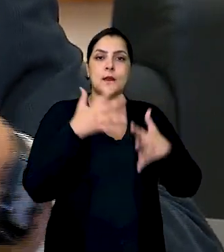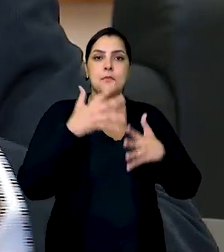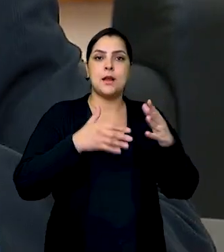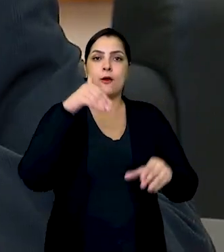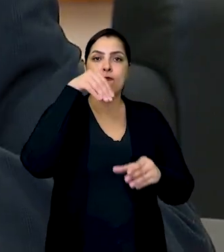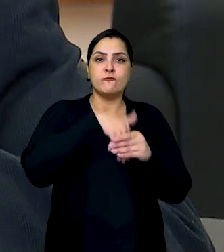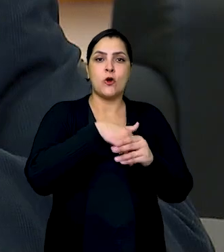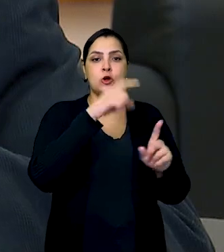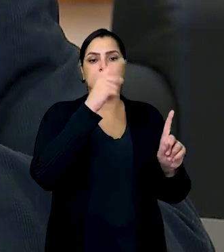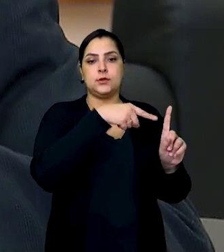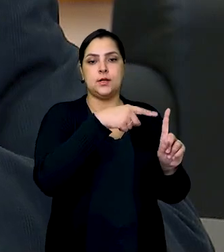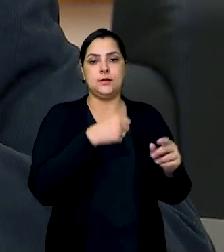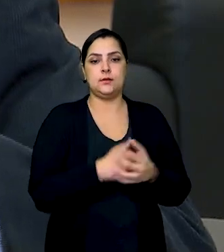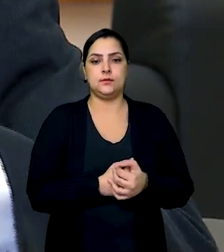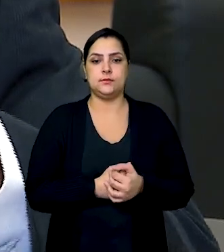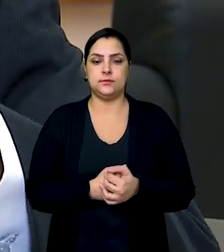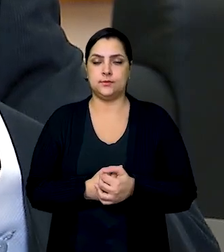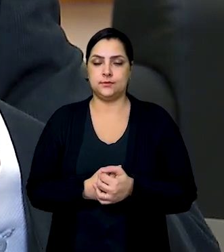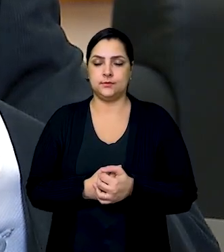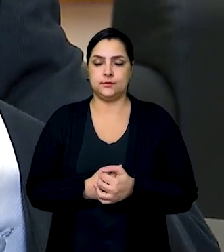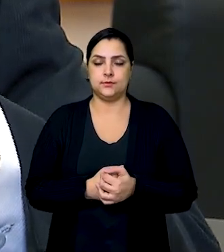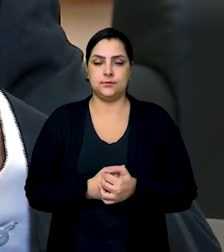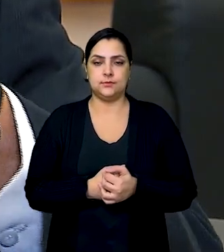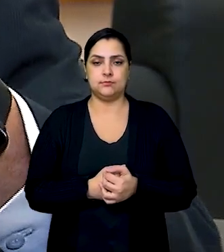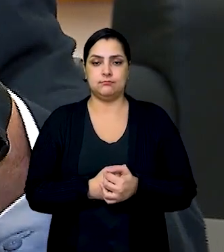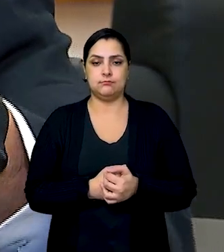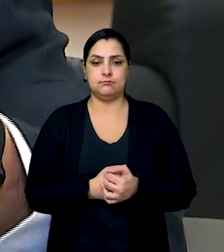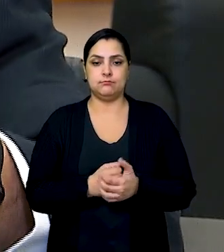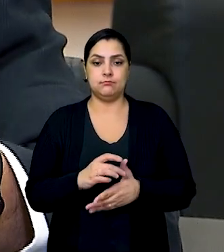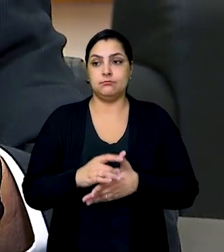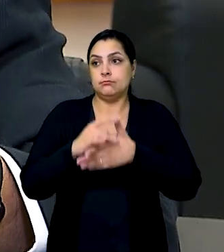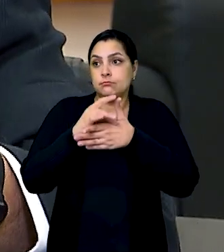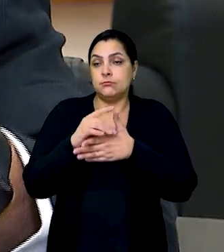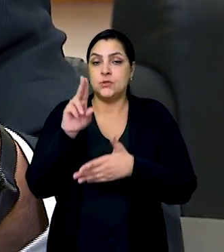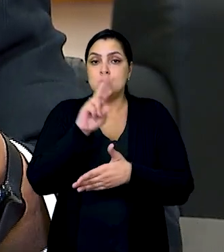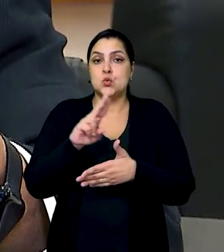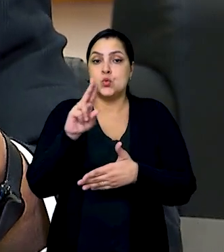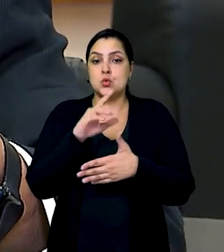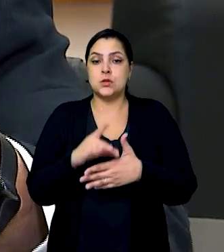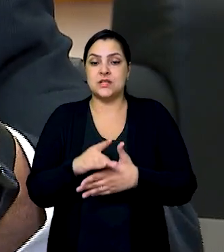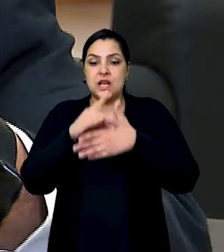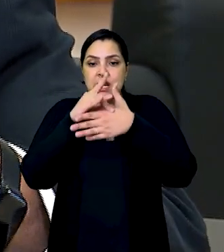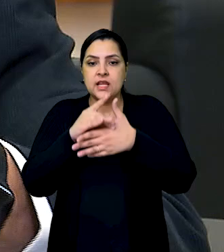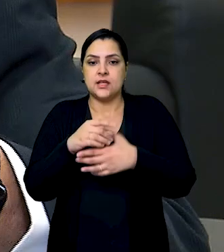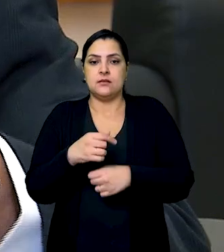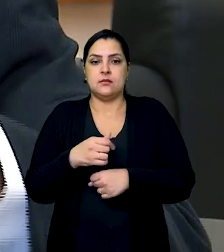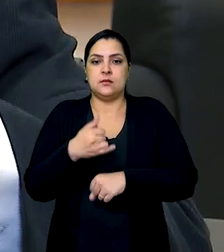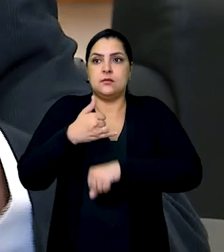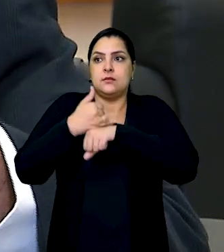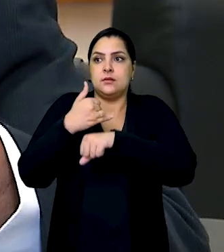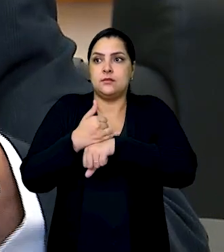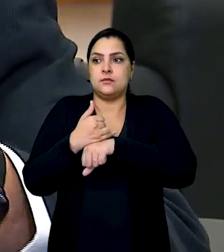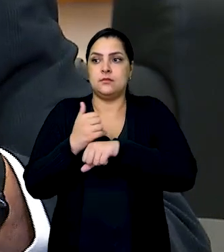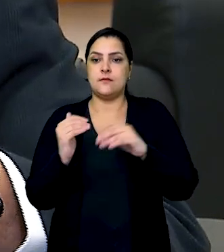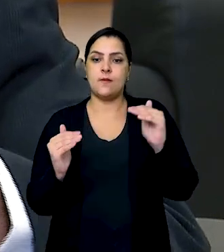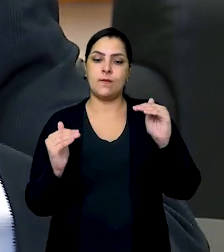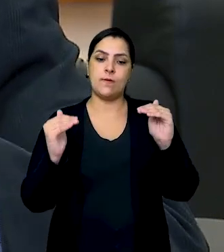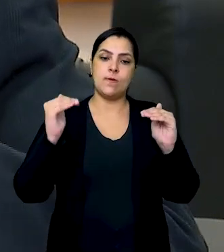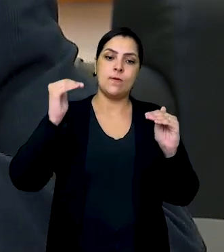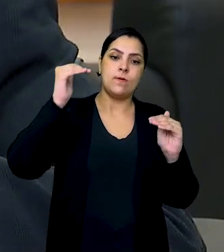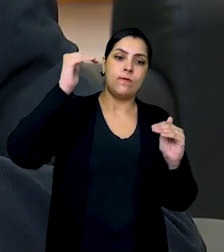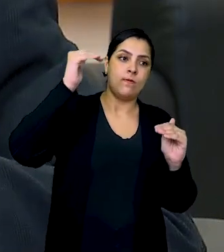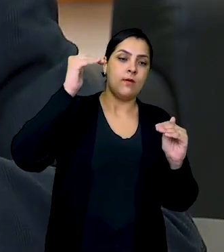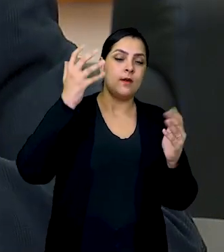no voto. Então, qualquer cargo que leve a usar esse cargo como uma forma de interferência